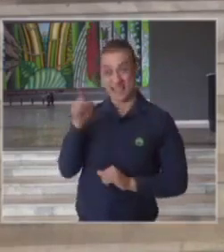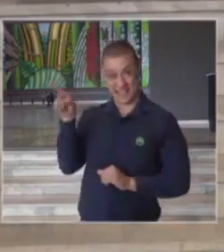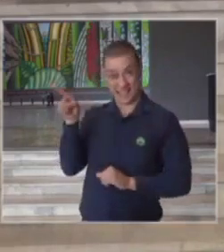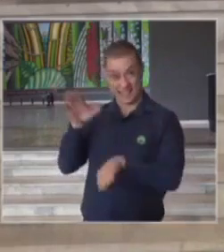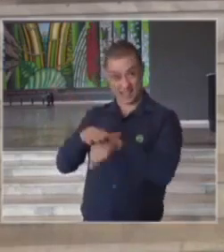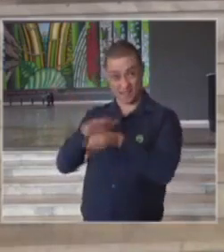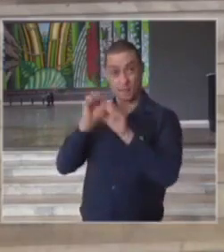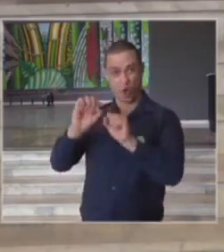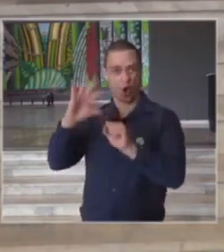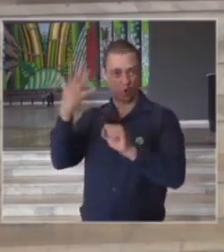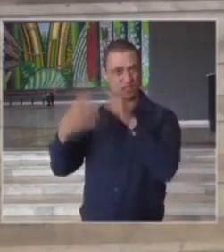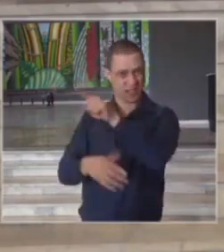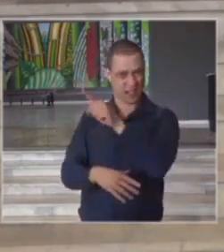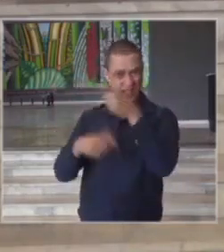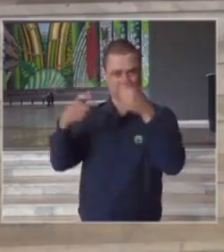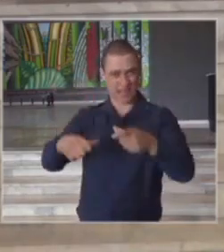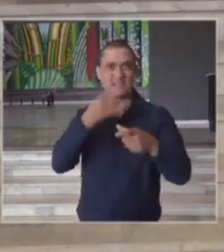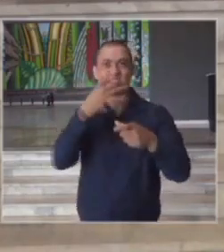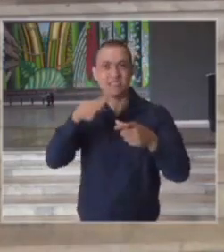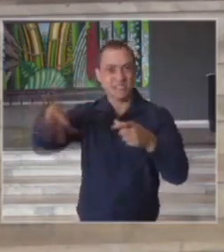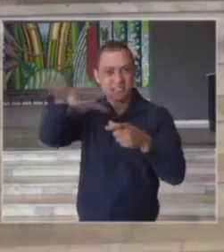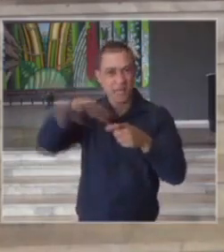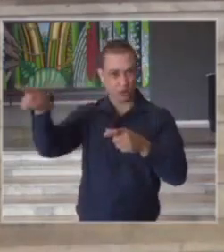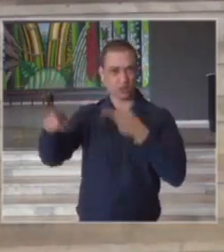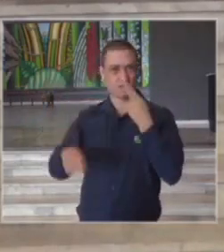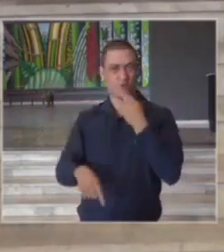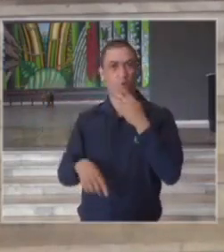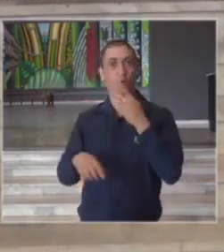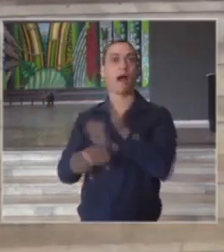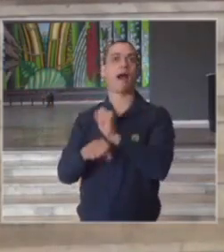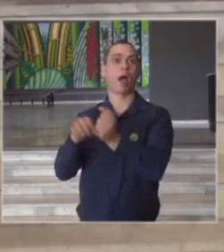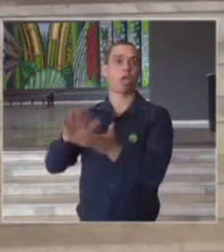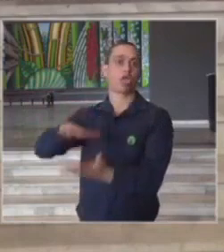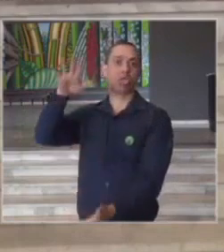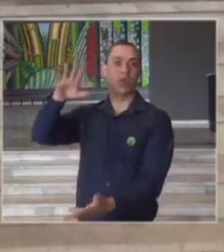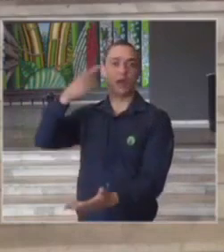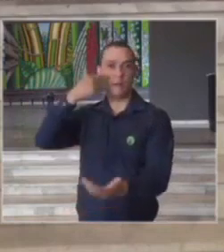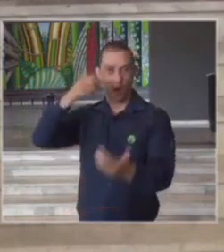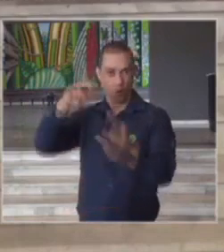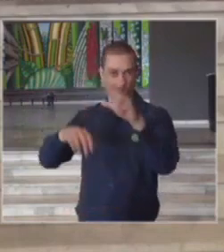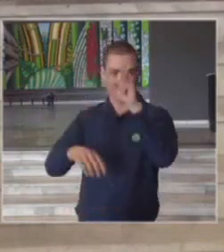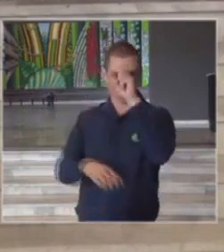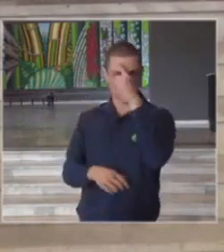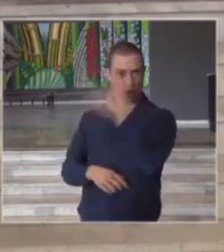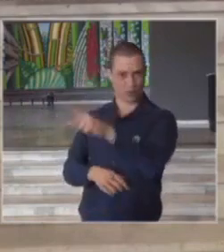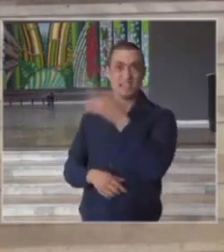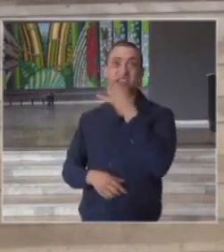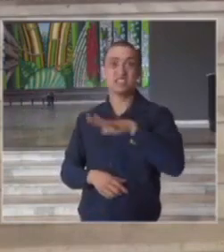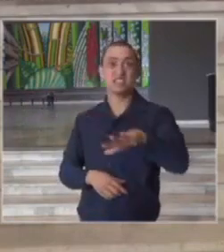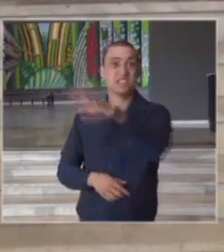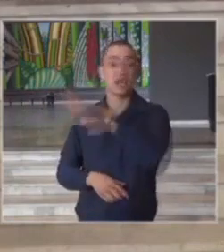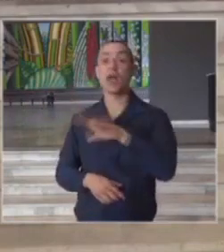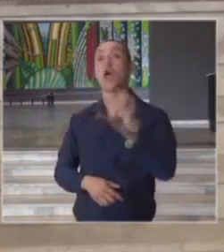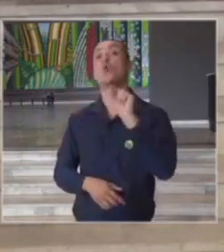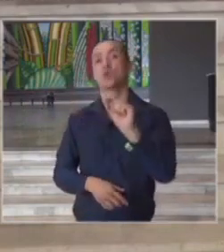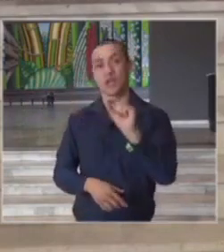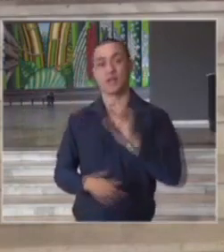exames que podem estar como você falou na fila para os hospitais da baixada é que